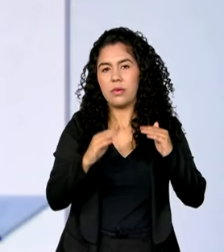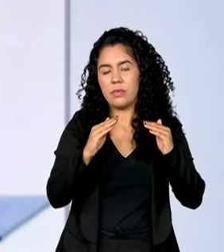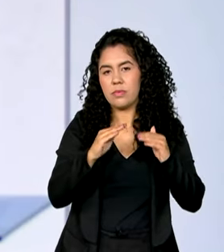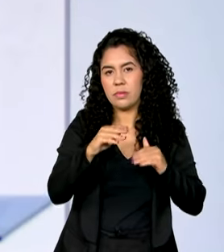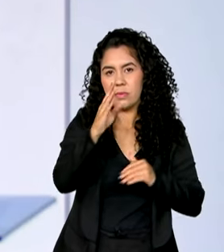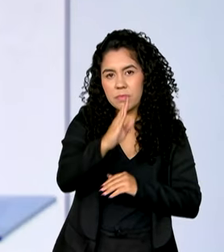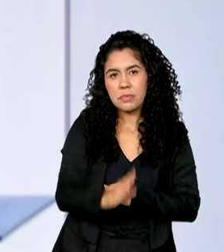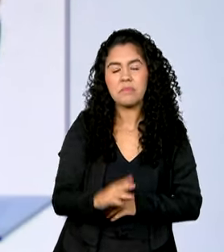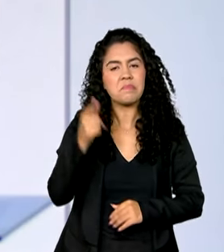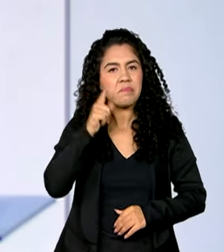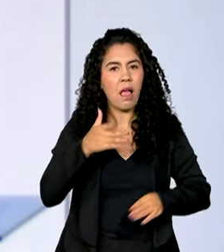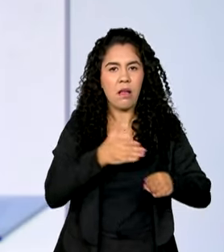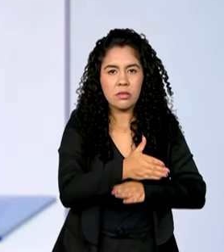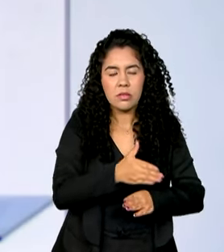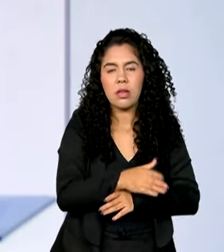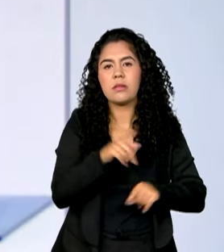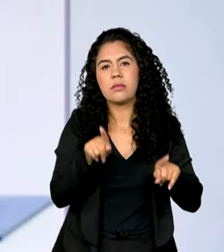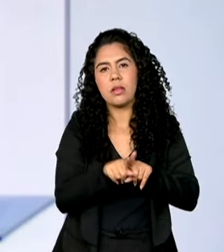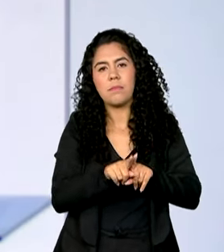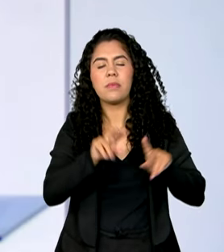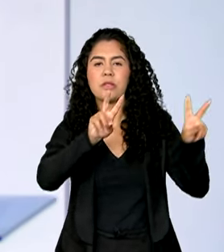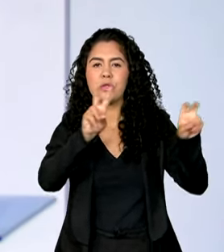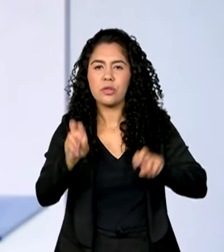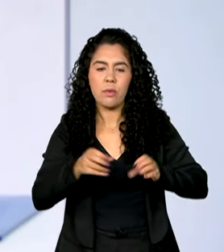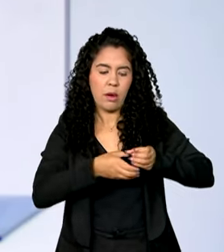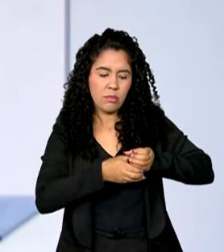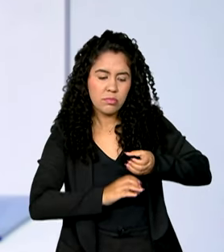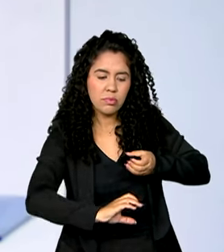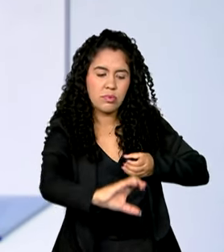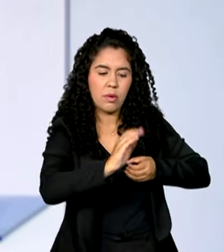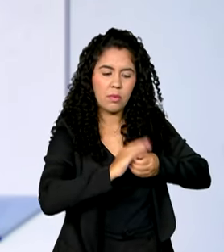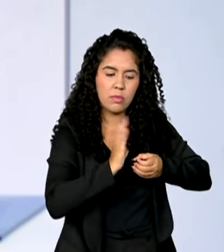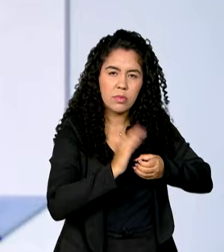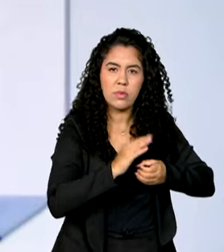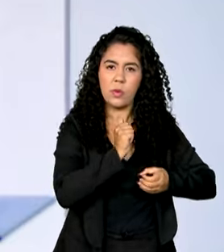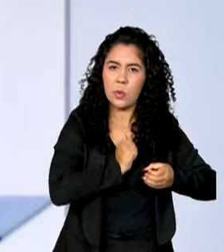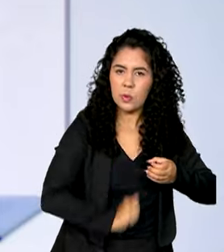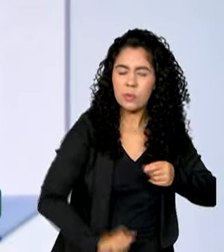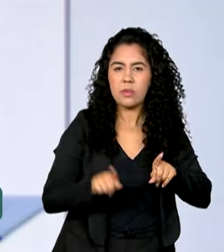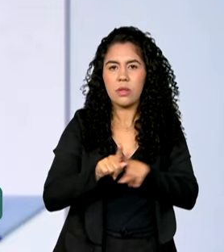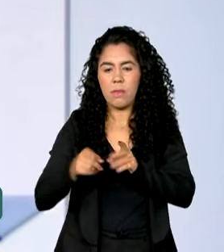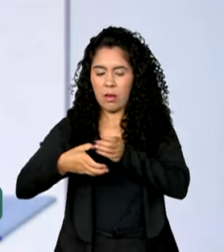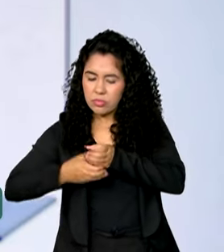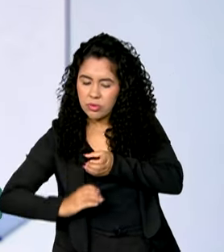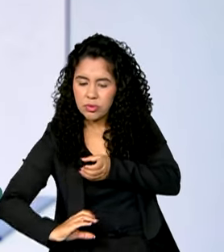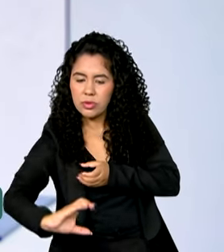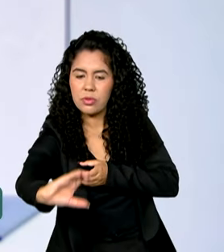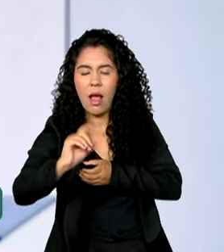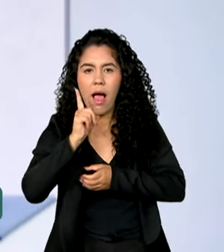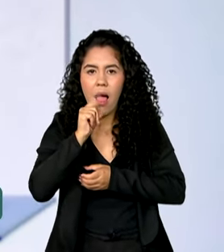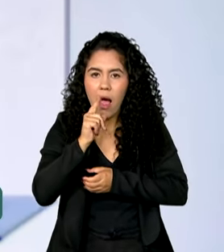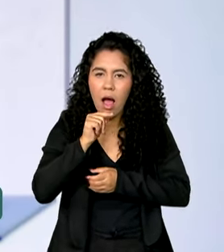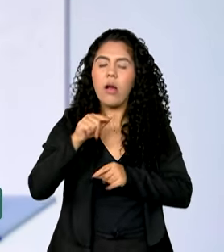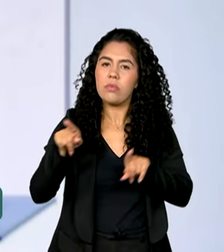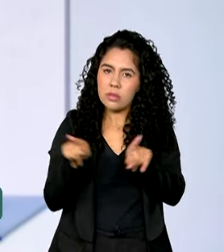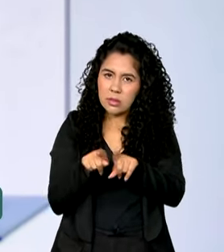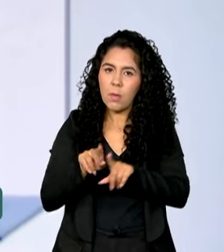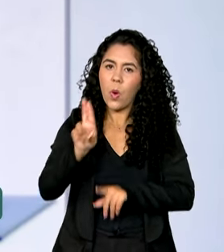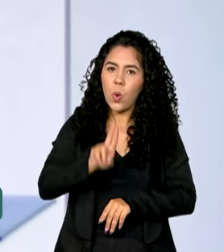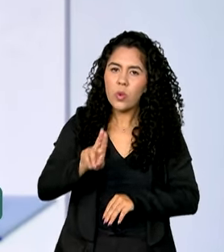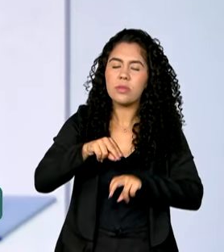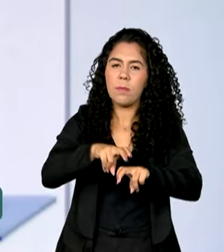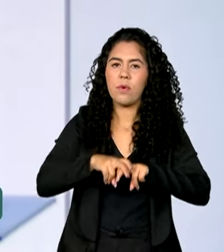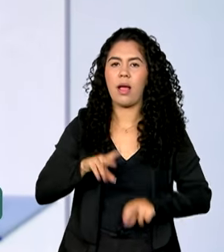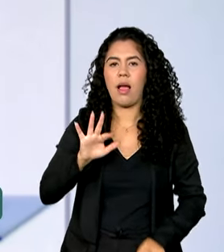mobilidade urbana e tantas e tantas outras ações feitas a partir dos recursos do FGTS. Esse fundo representa muito para todos nós,